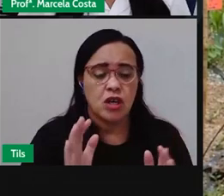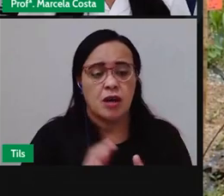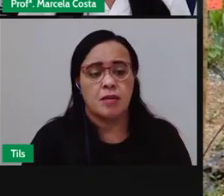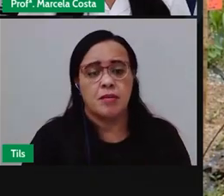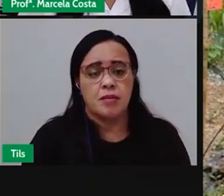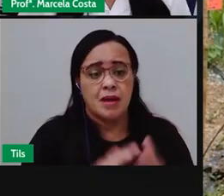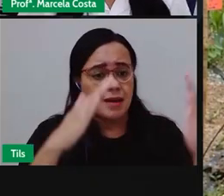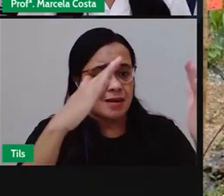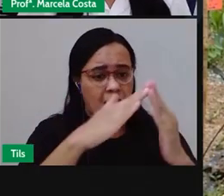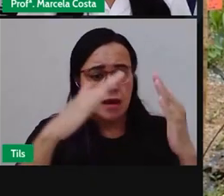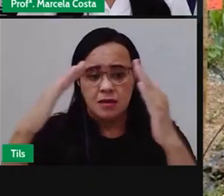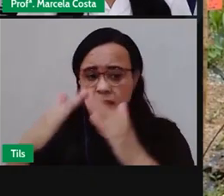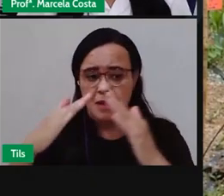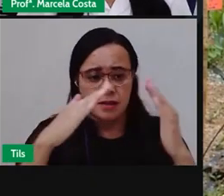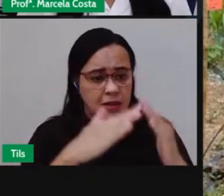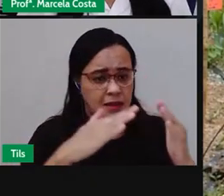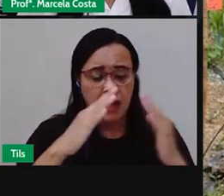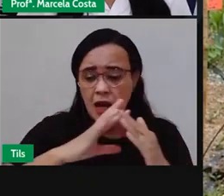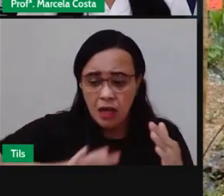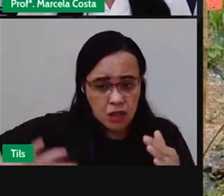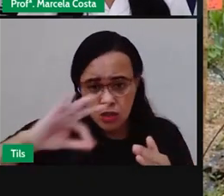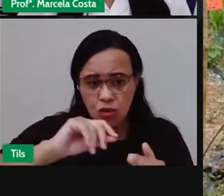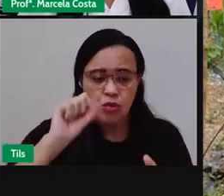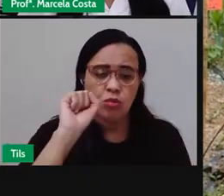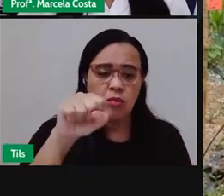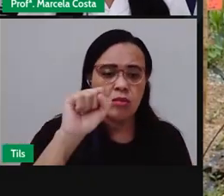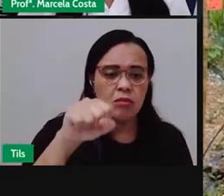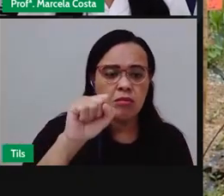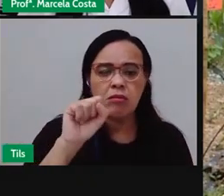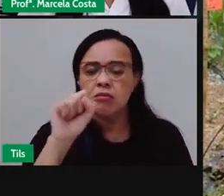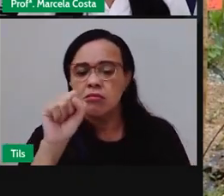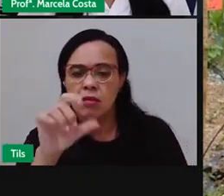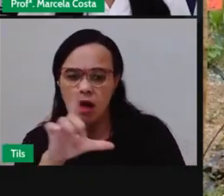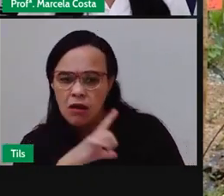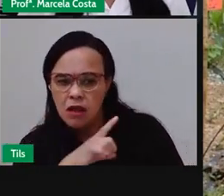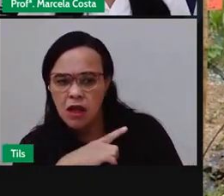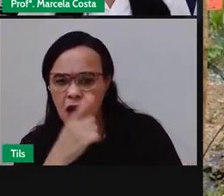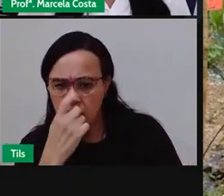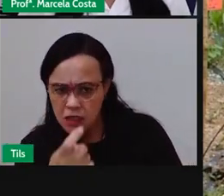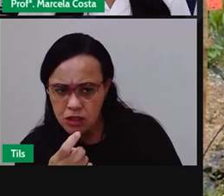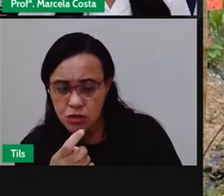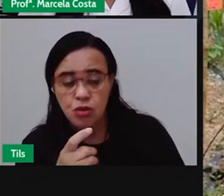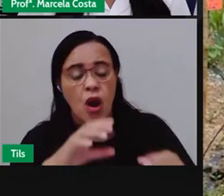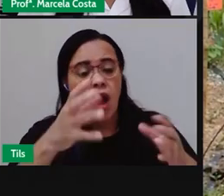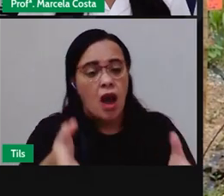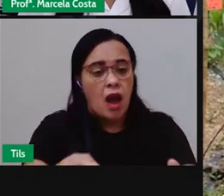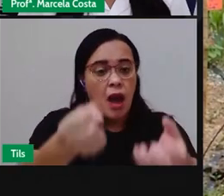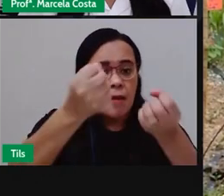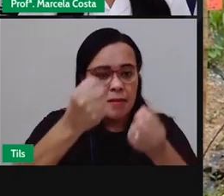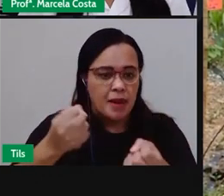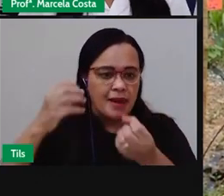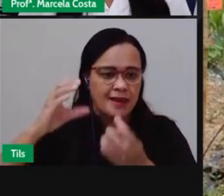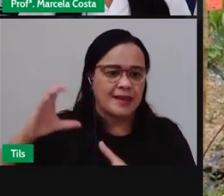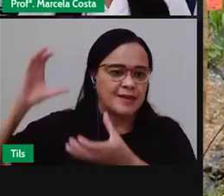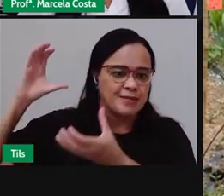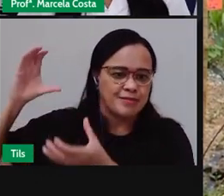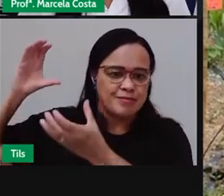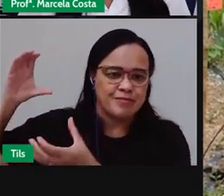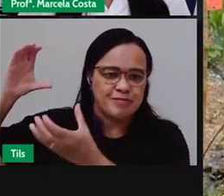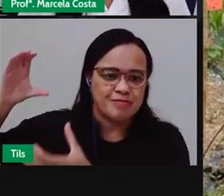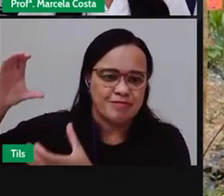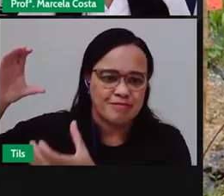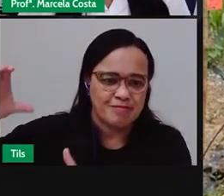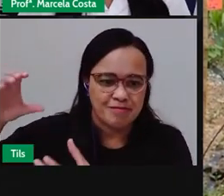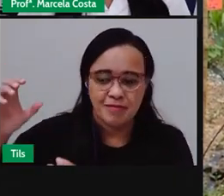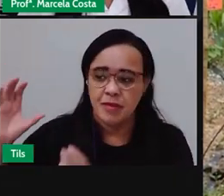porta. Hoje são três pontos de coleta ao todo são recolhidos mais de